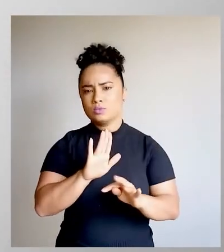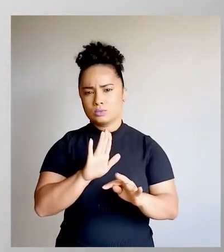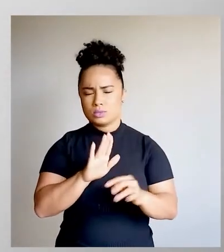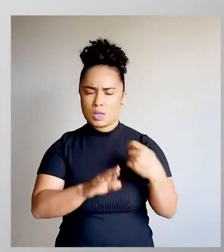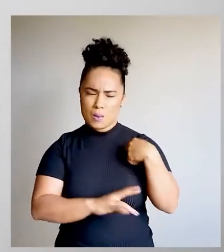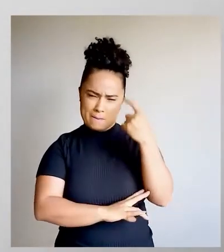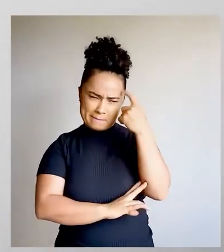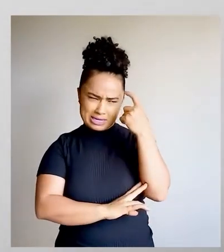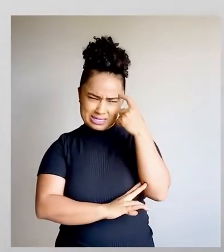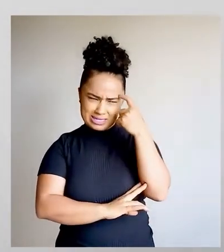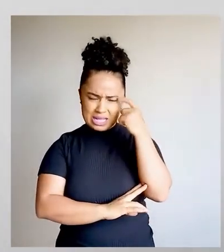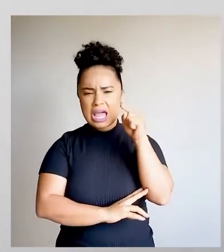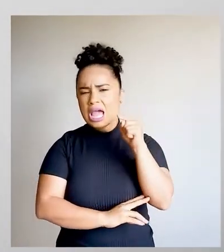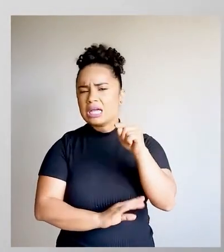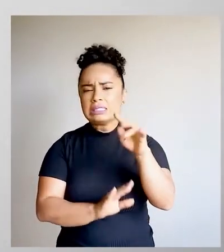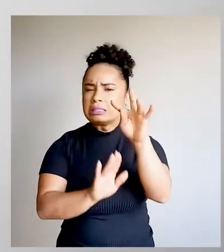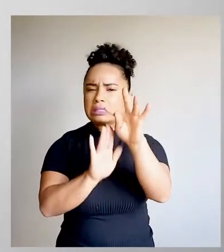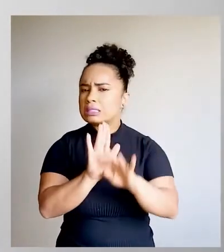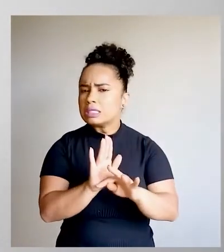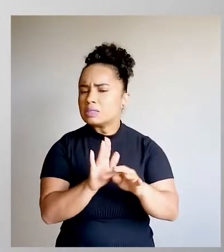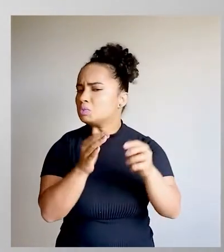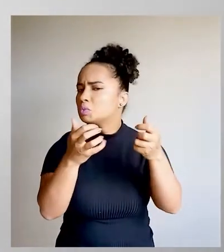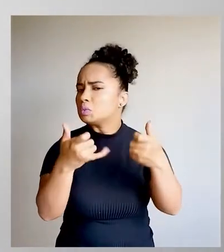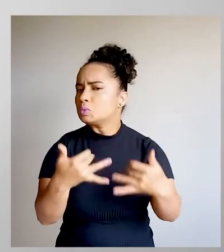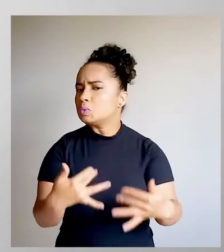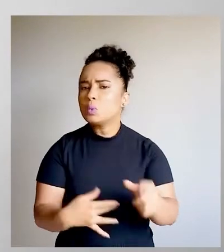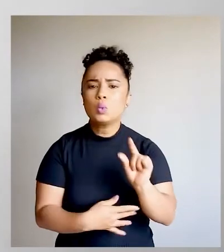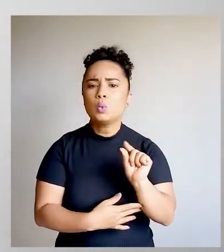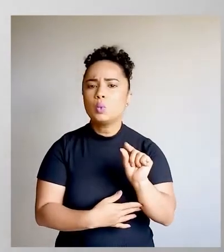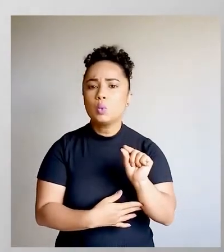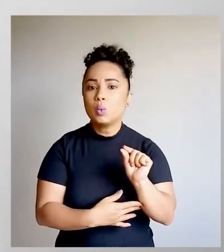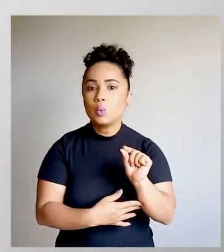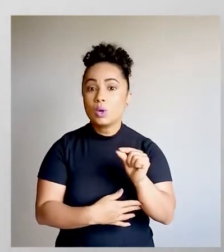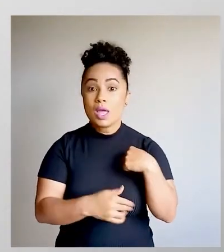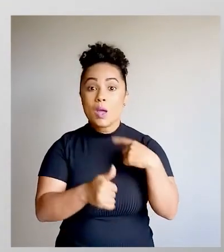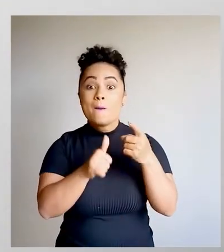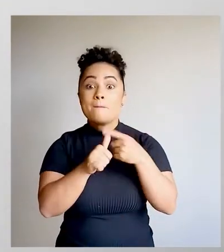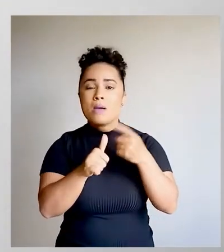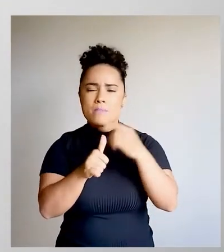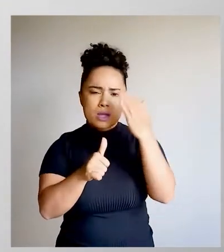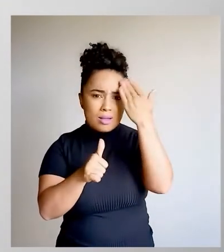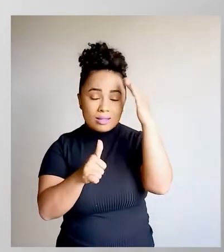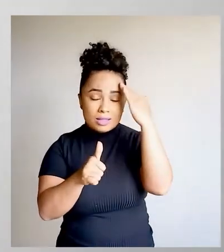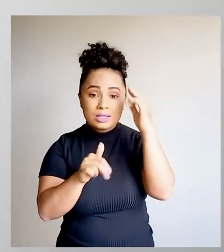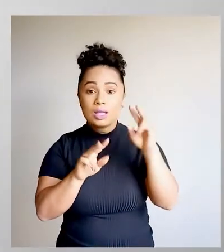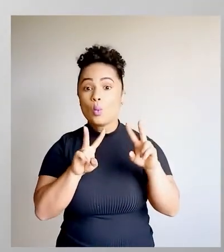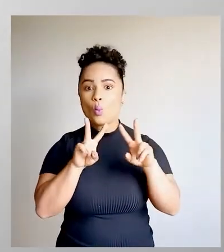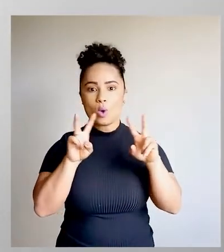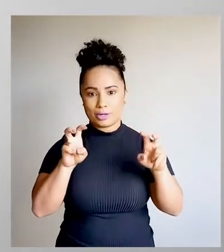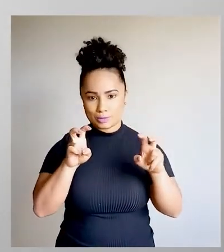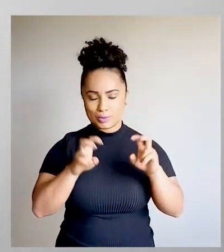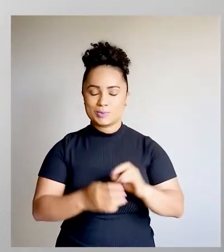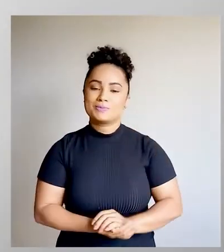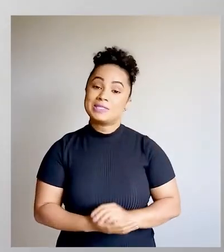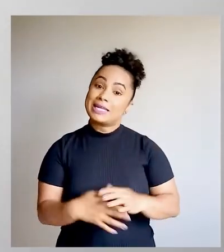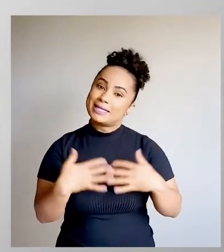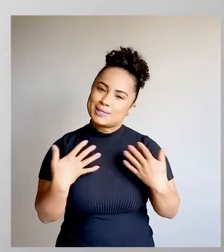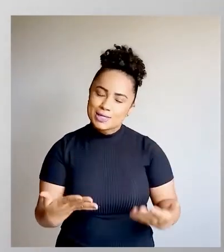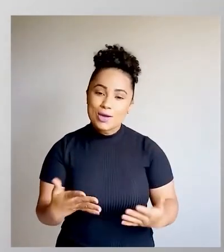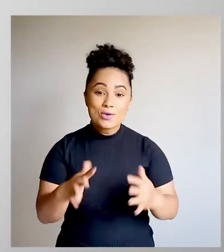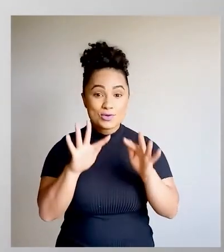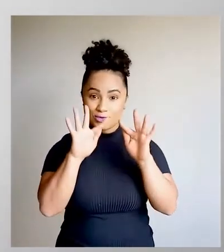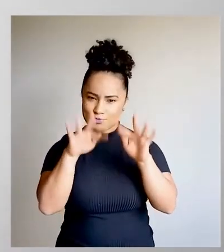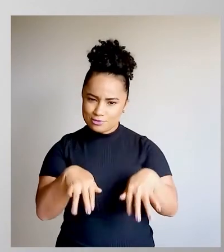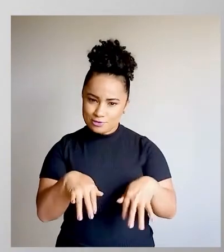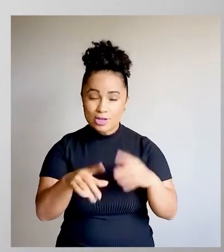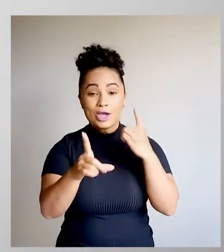perguntar o que é mesmo que esse texto quer dizer. Eu tenho que saber o assunto do texto. Então, ficamos por aqui.